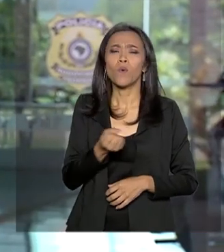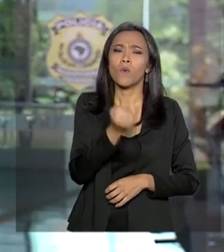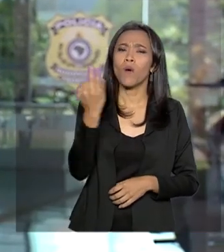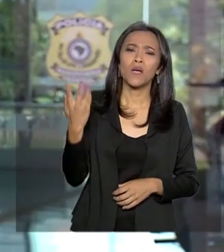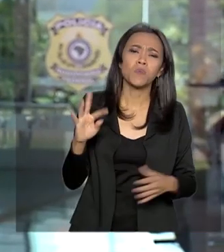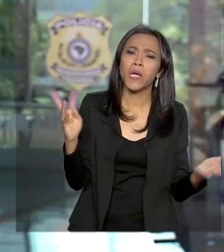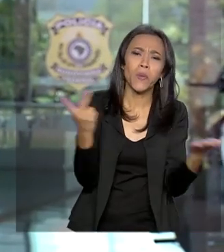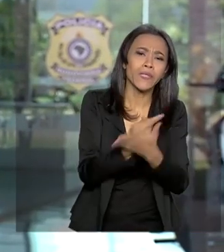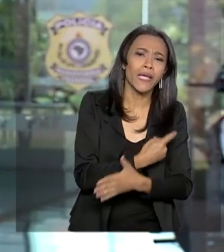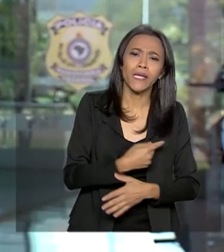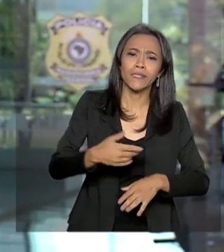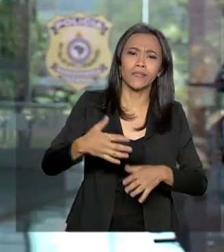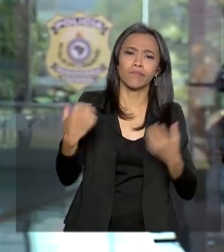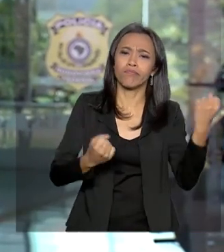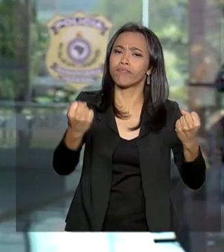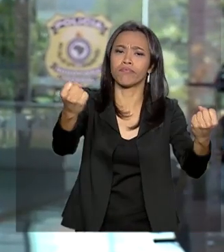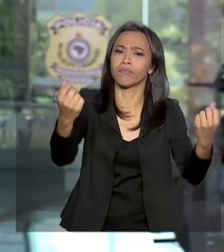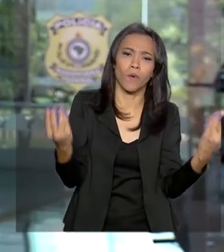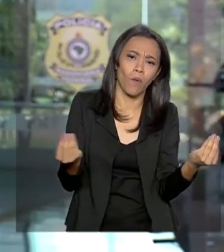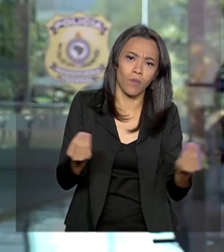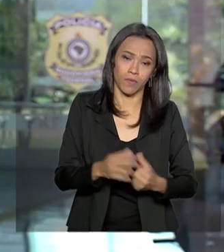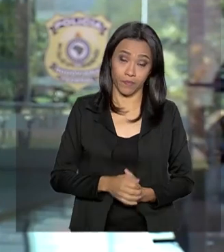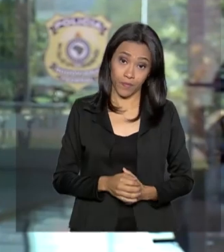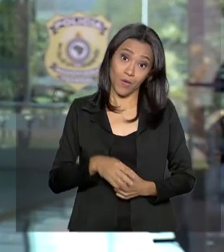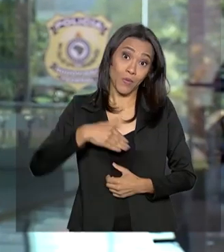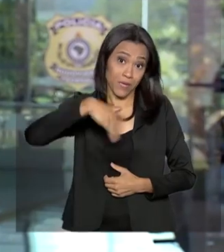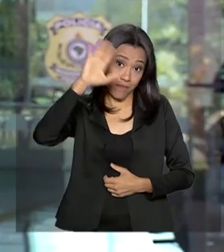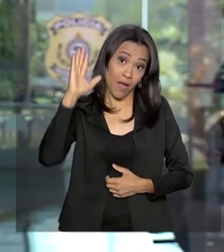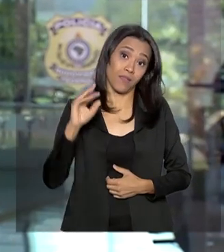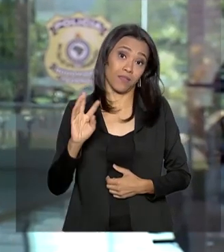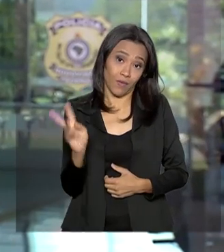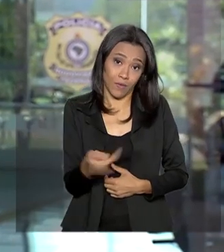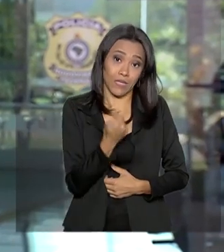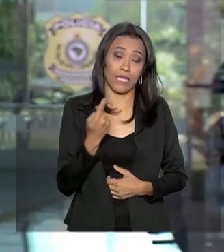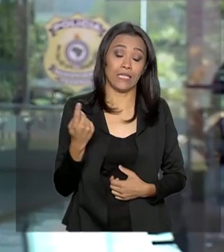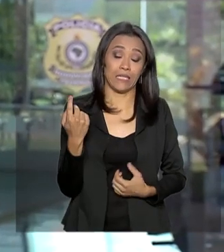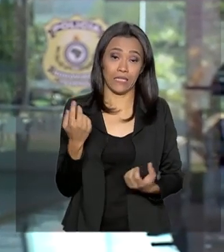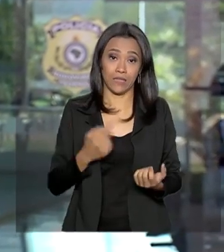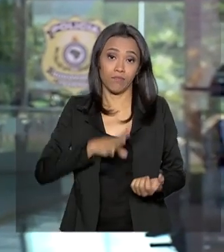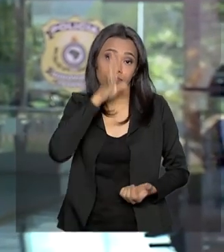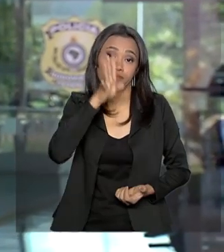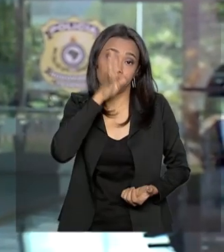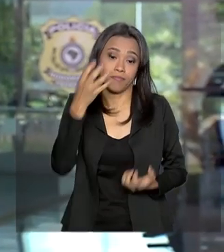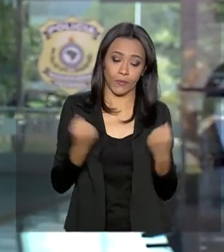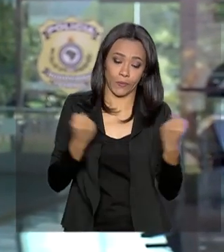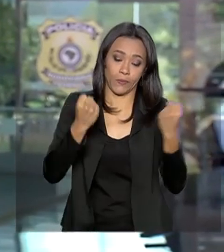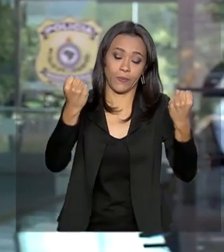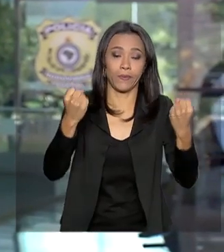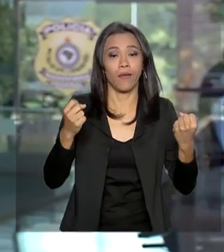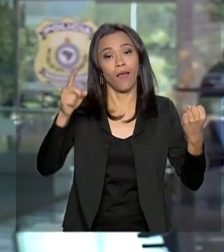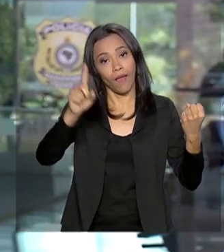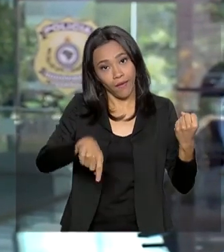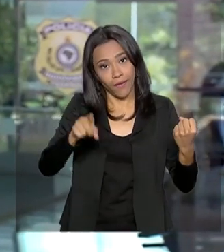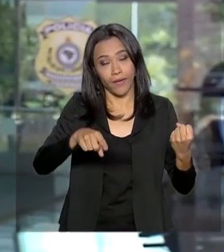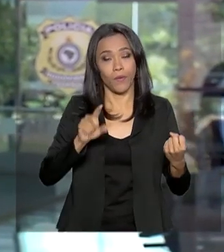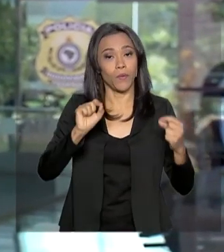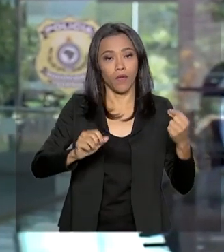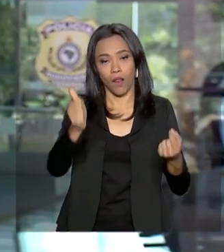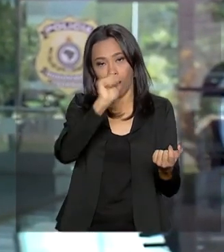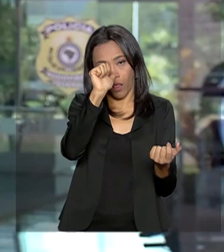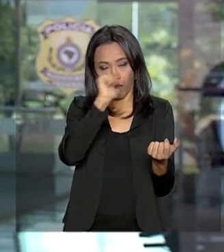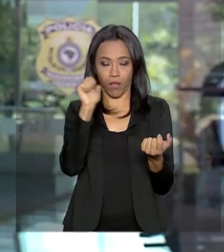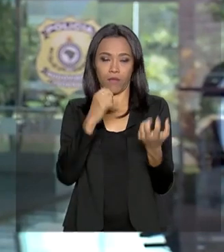comuns e as que mais provocam, então, acidentes? Olha, as infrações que estão mais relacionadas com os acidentes são, normalmente, a